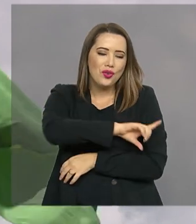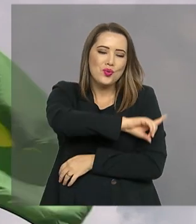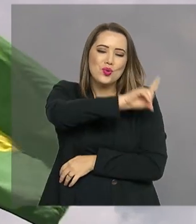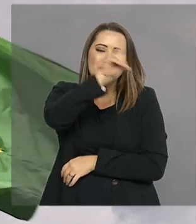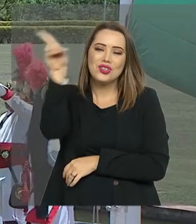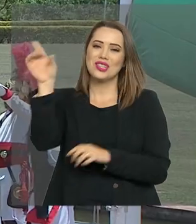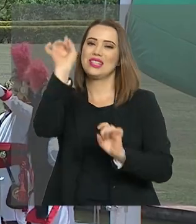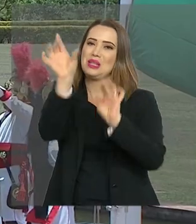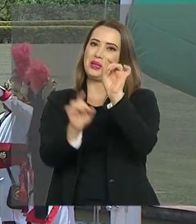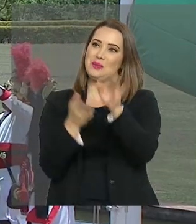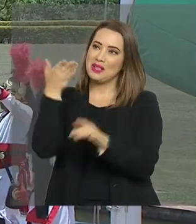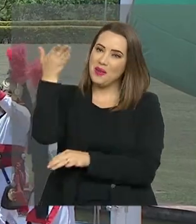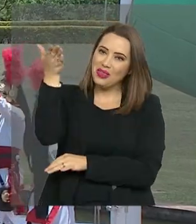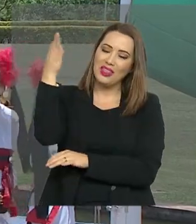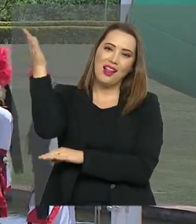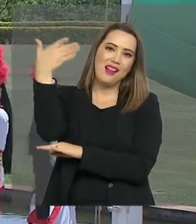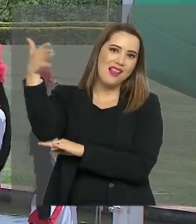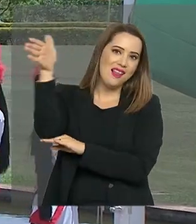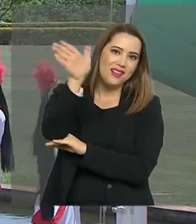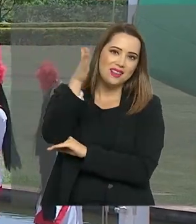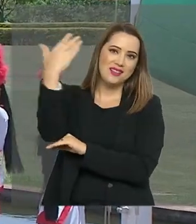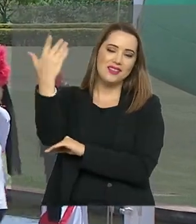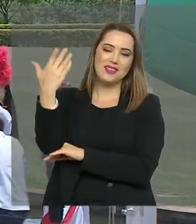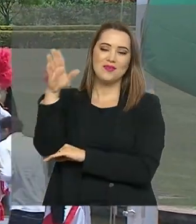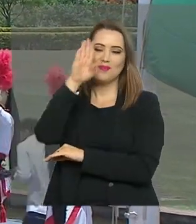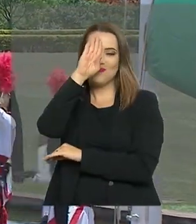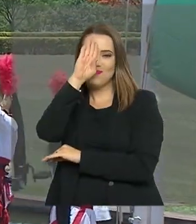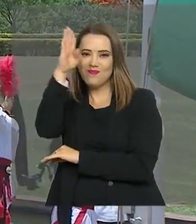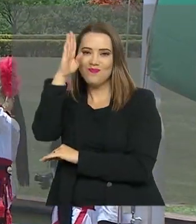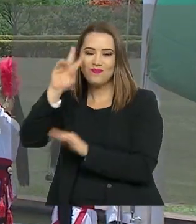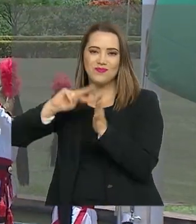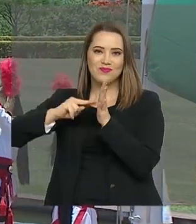o dia dela, um dos principais símbolos nacionais.